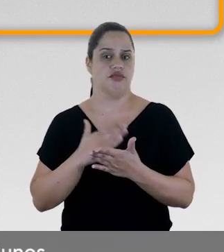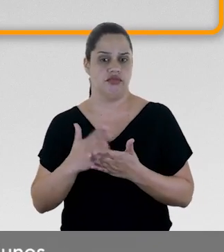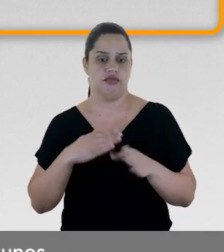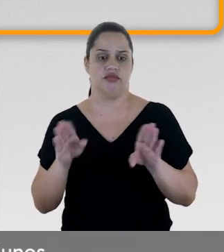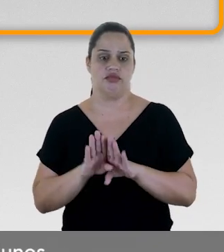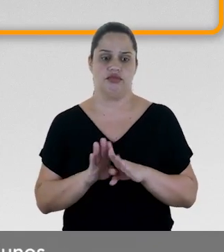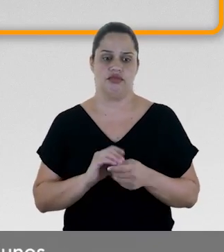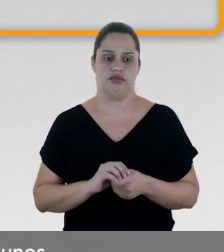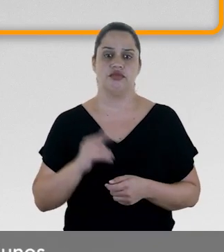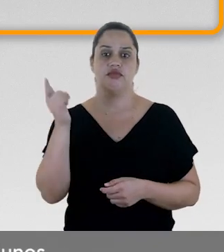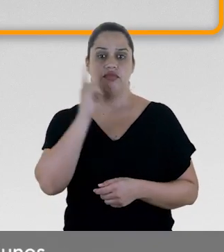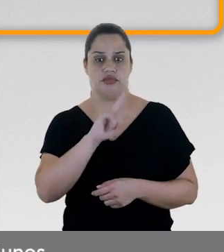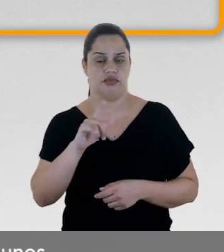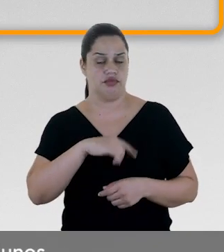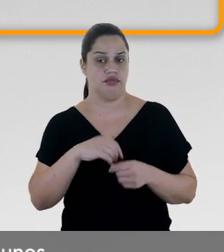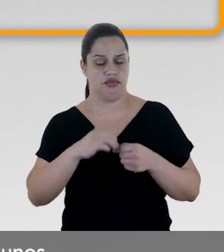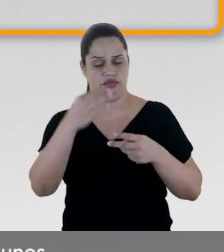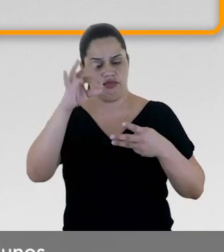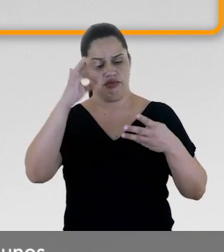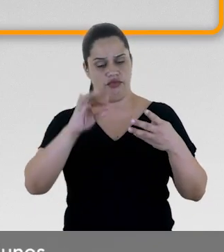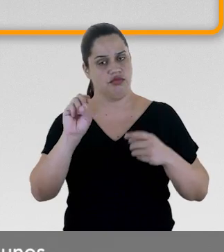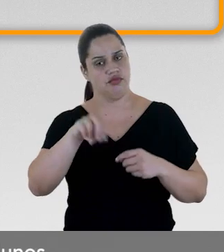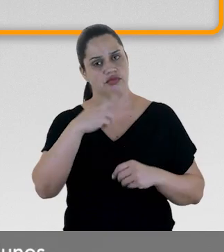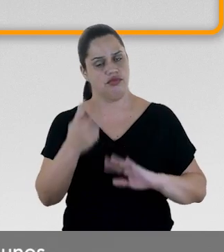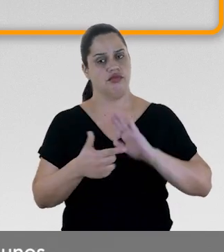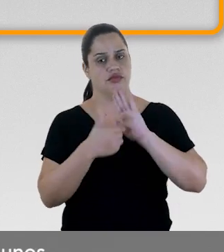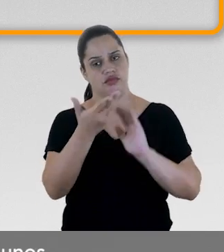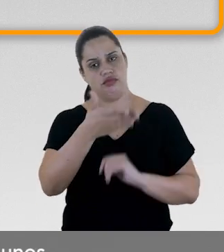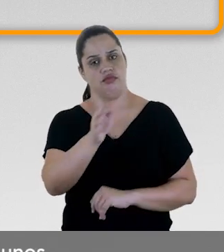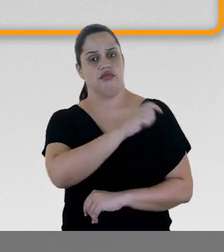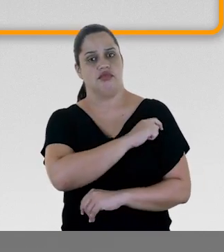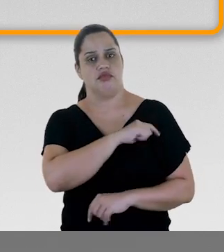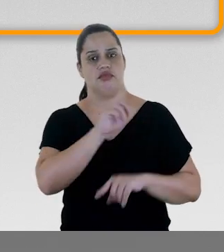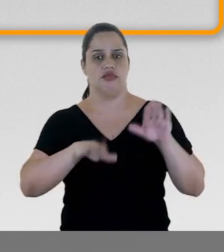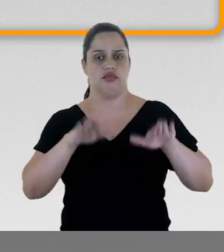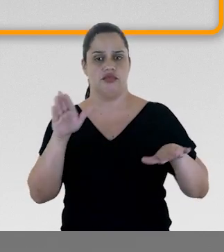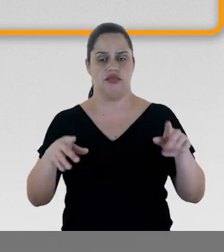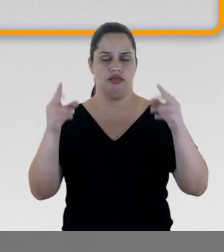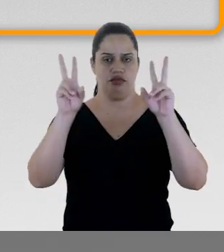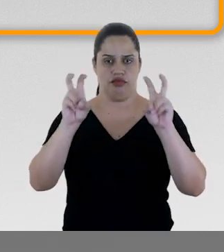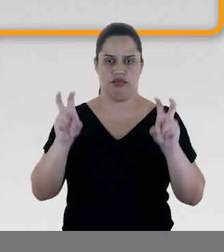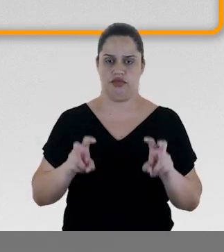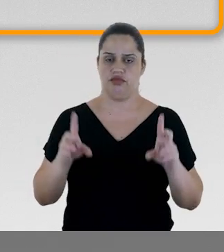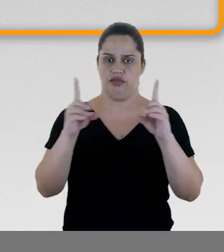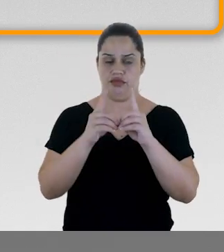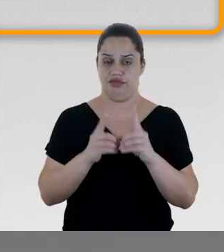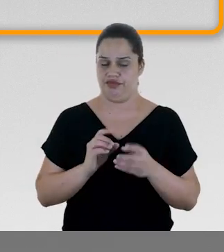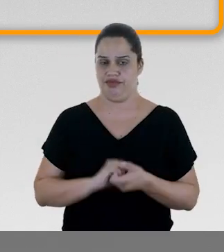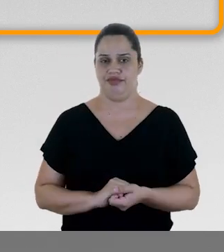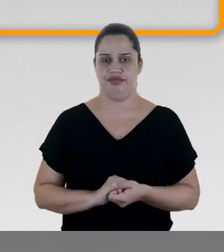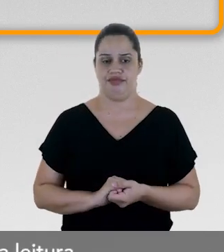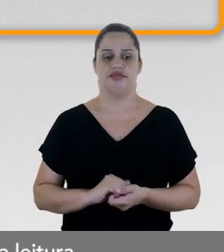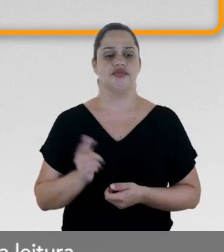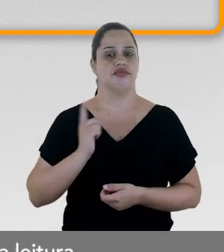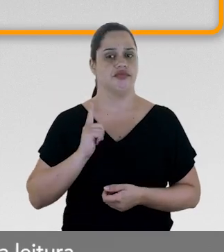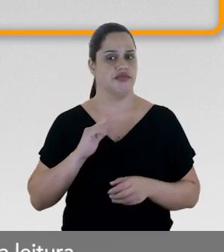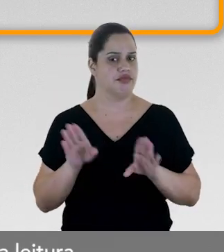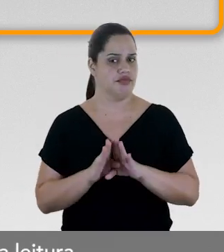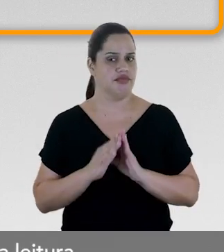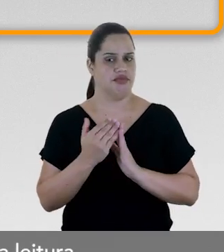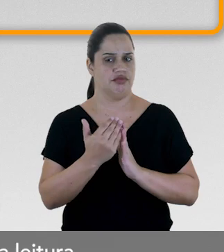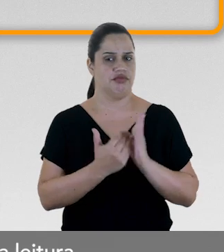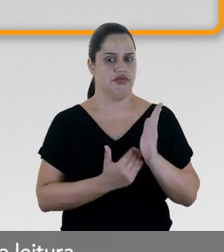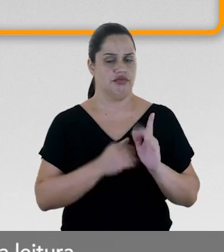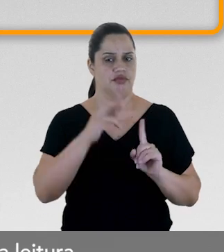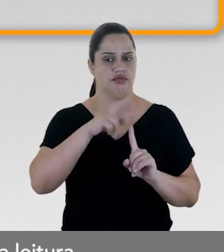filmes e livros, para conferir ou apresentar aos alunos de acordo com os temas abordados. Há também